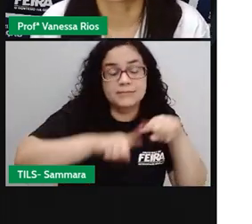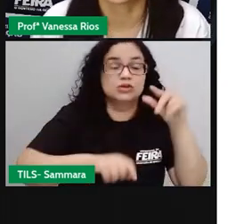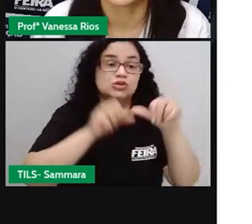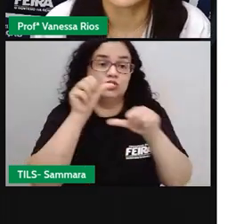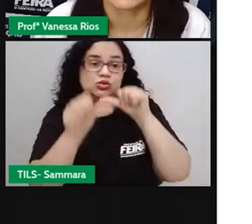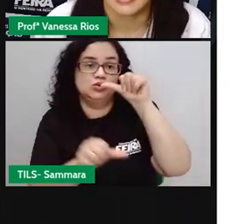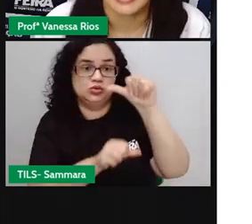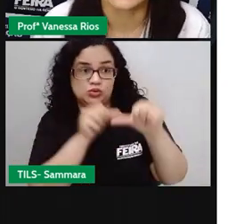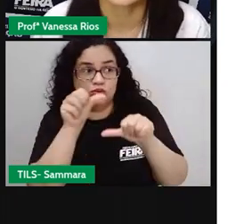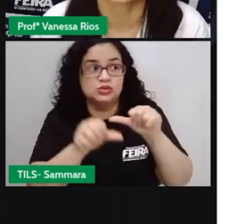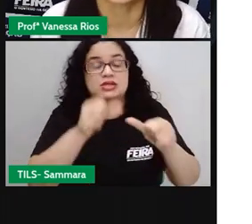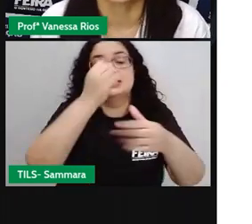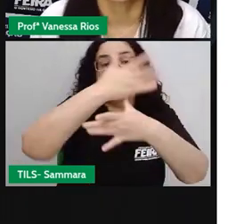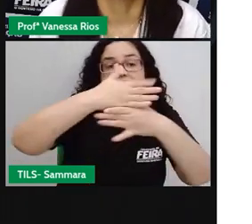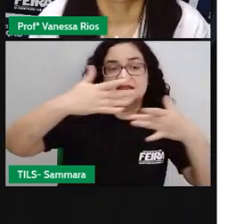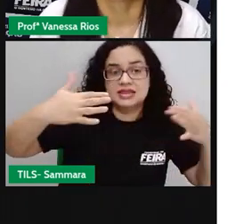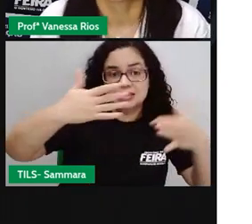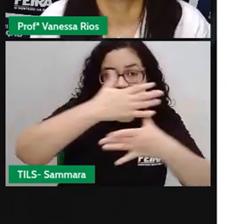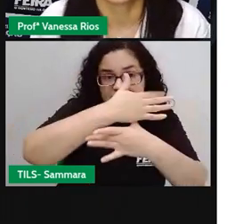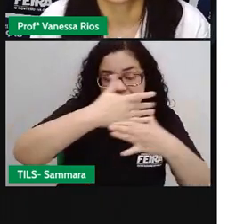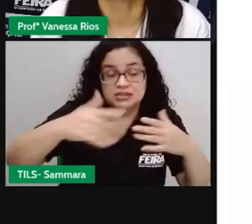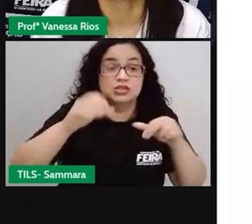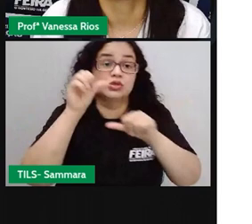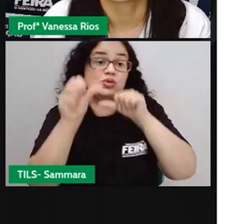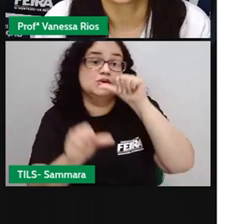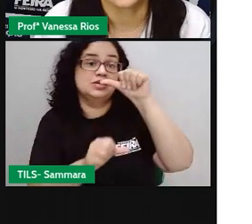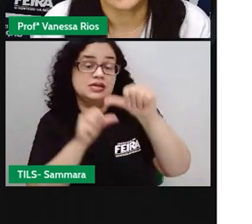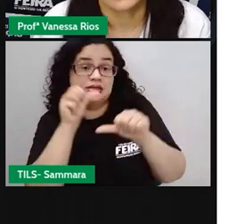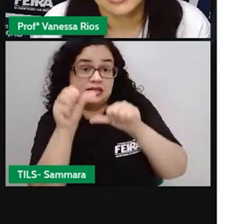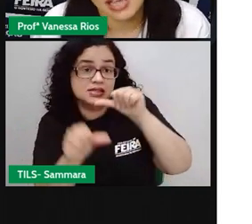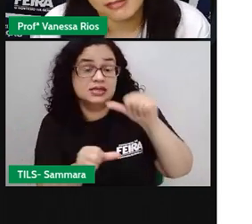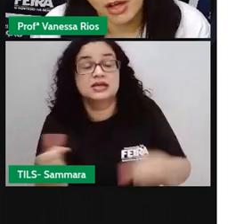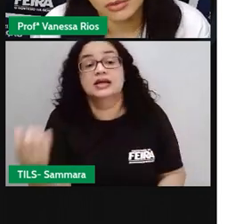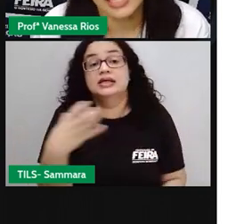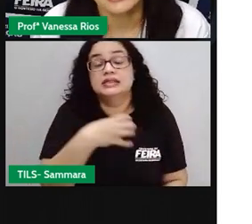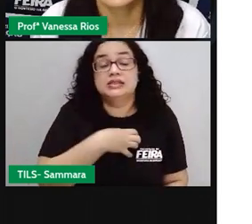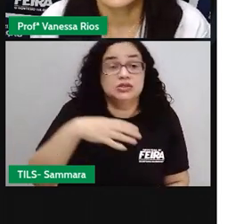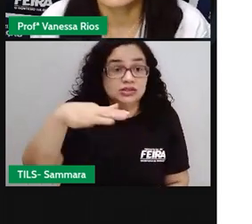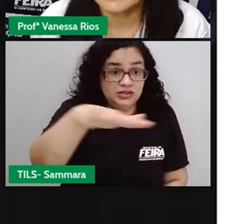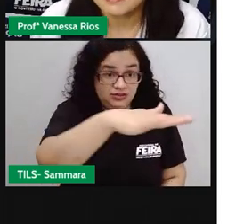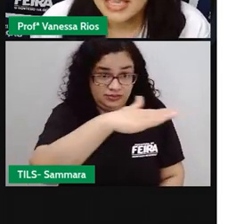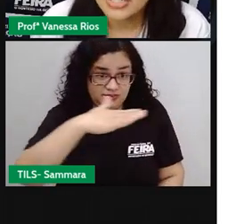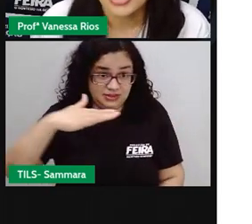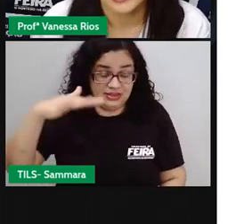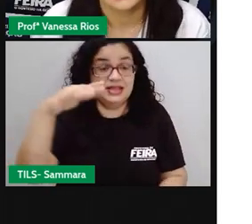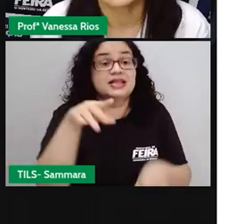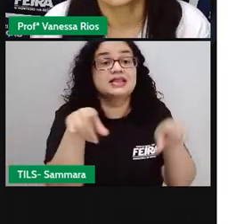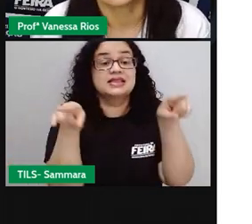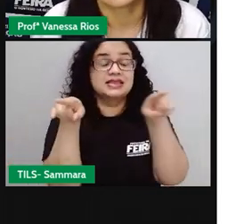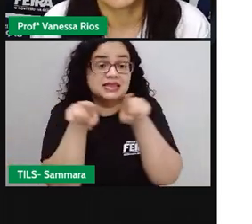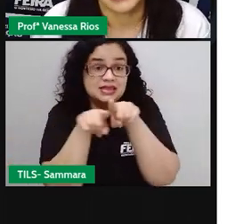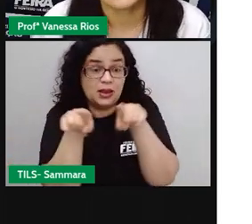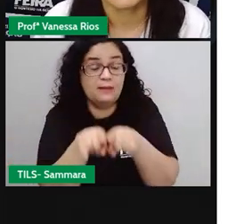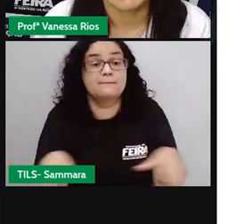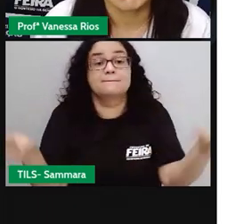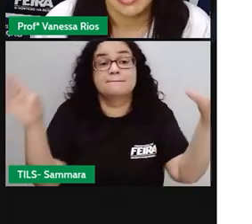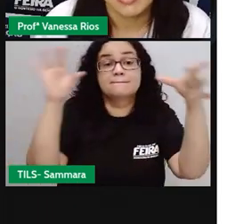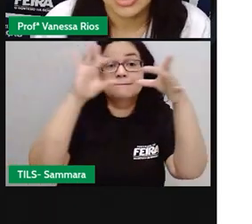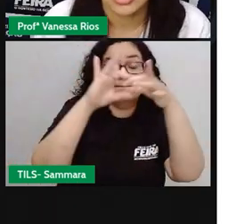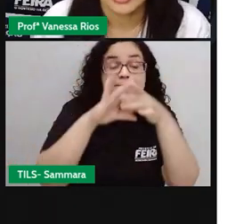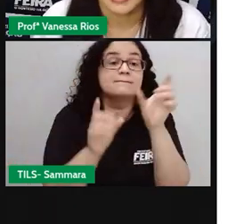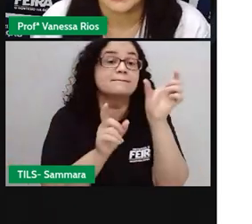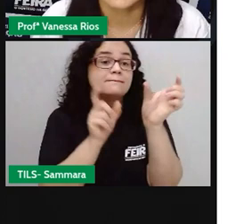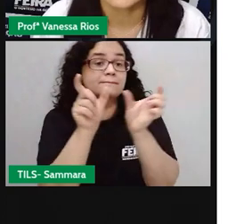transformações das cidades, né? Nas transformações do que está à nossa volta. E também está relacionado às